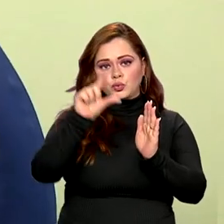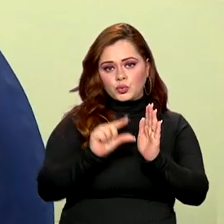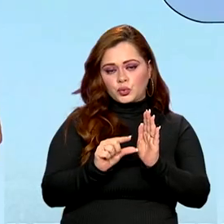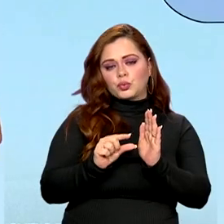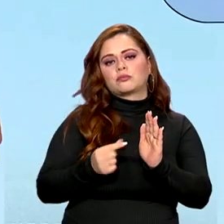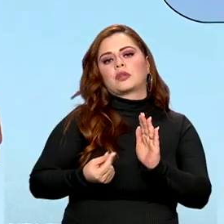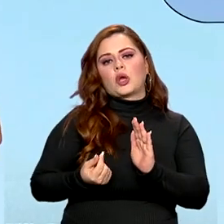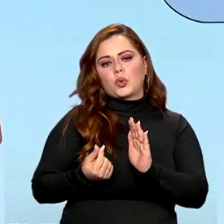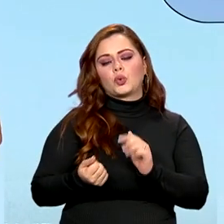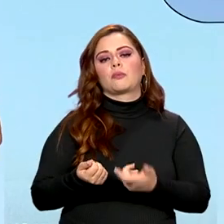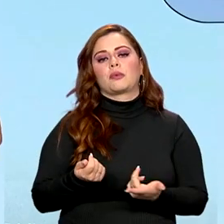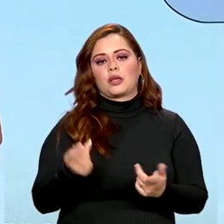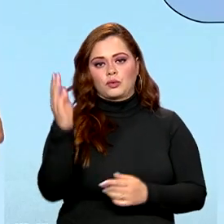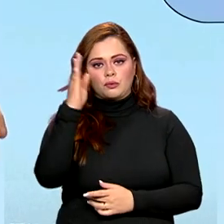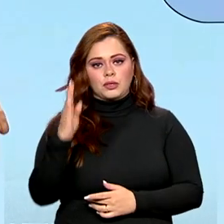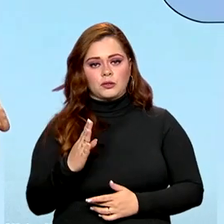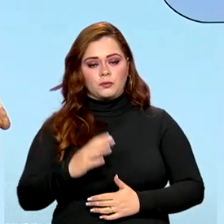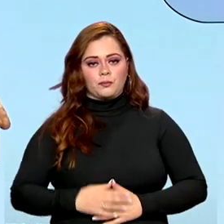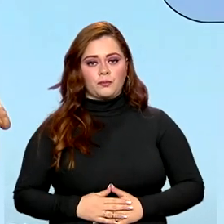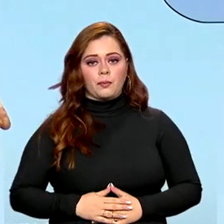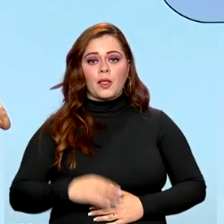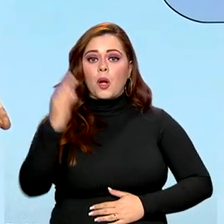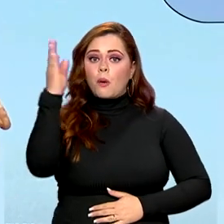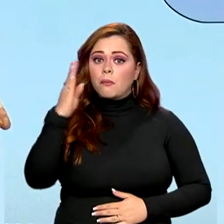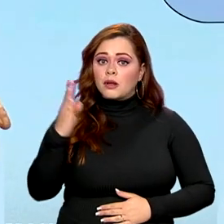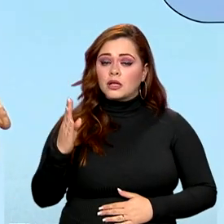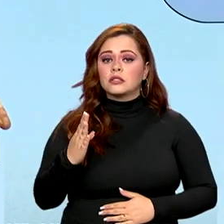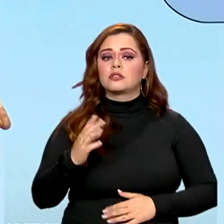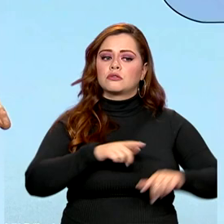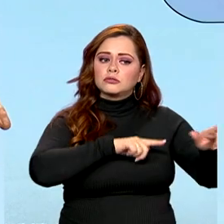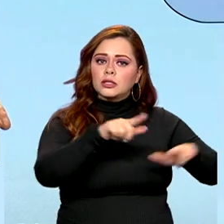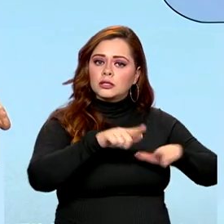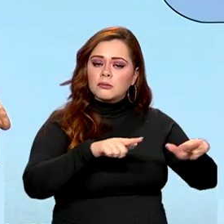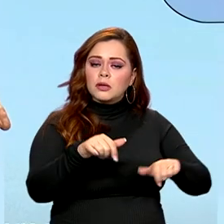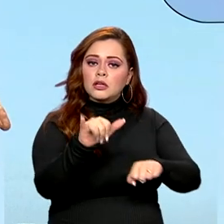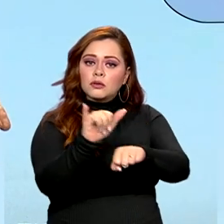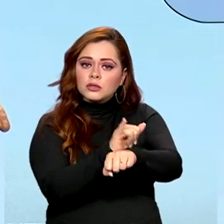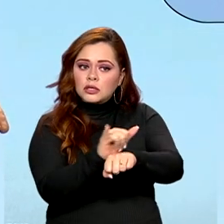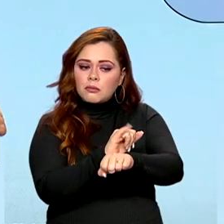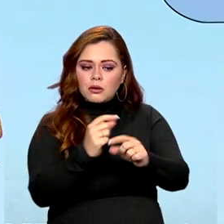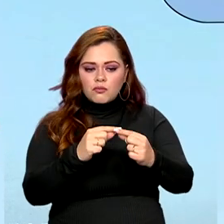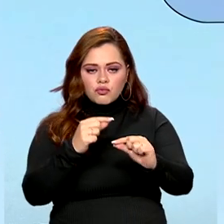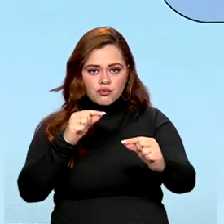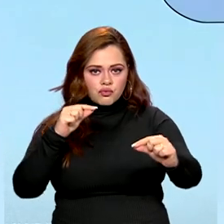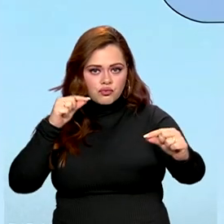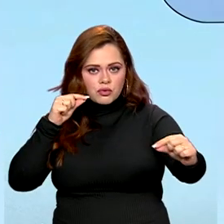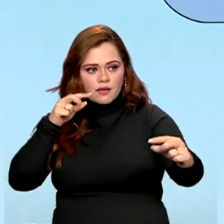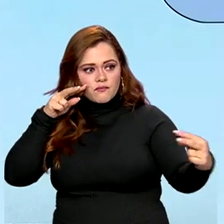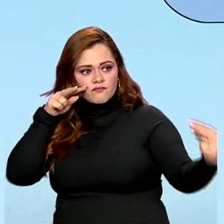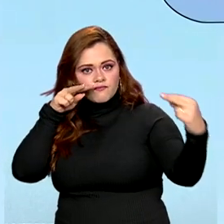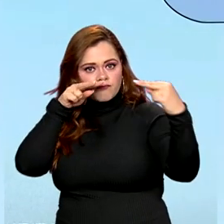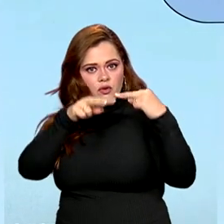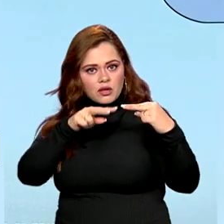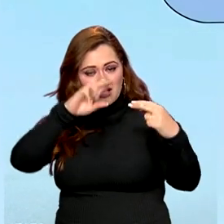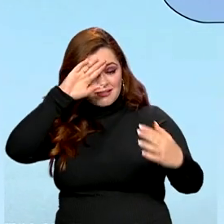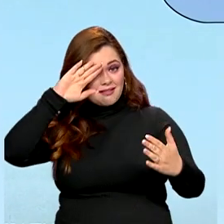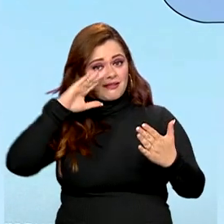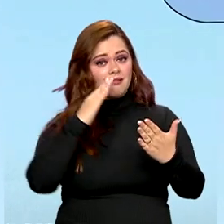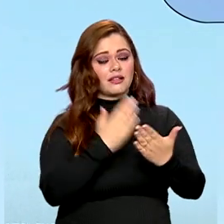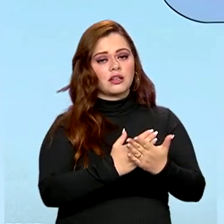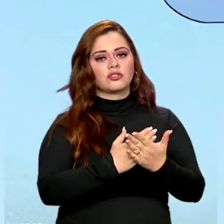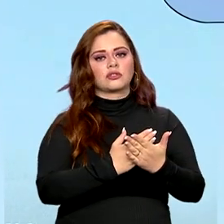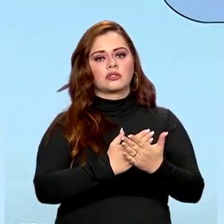brasileira. O Brasil está fazendo a sua parte como uma estratégia de longo prazo, focada na credibilidade,